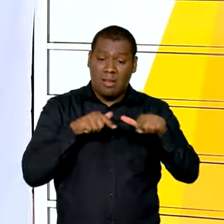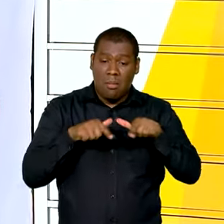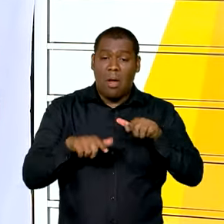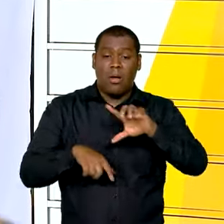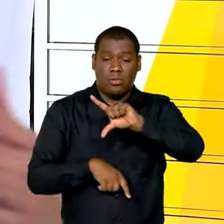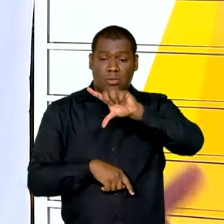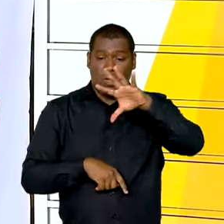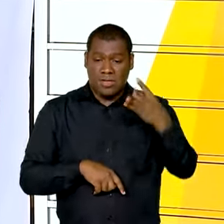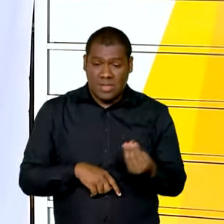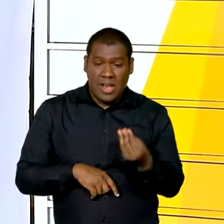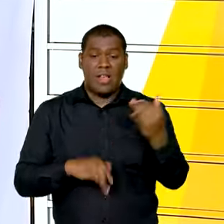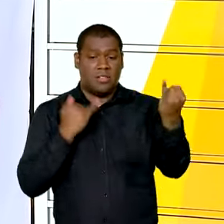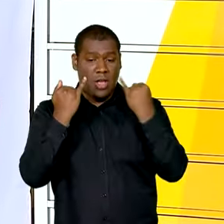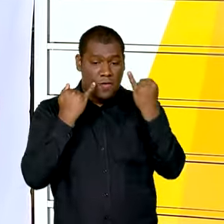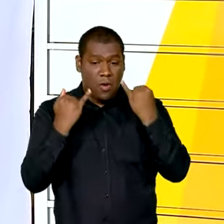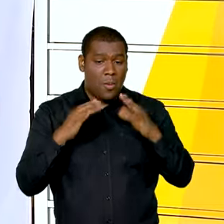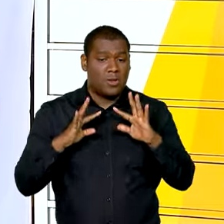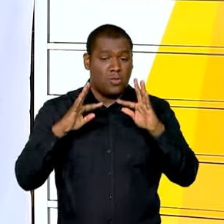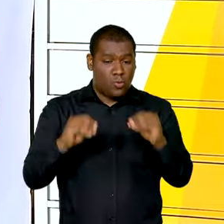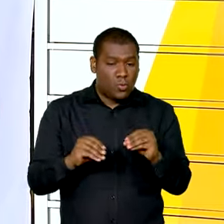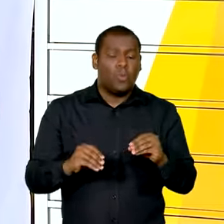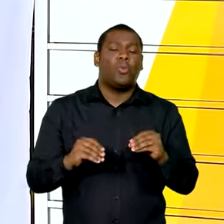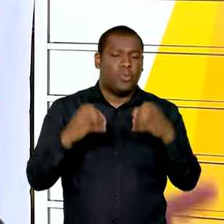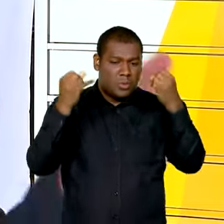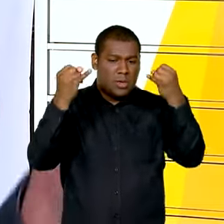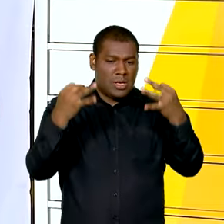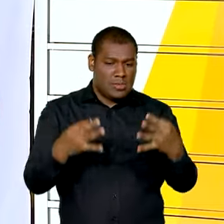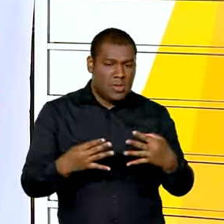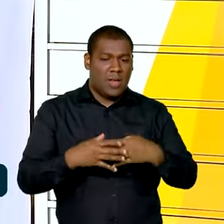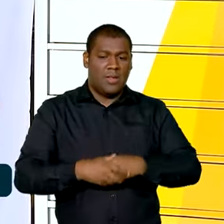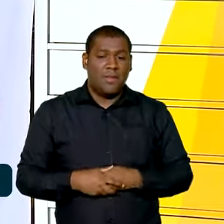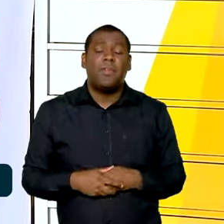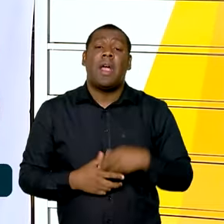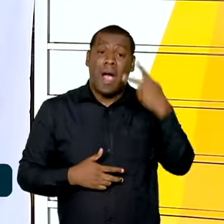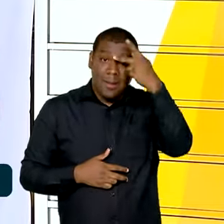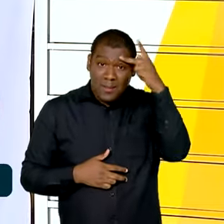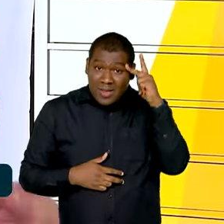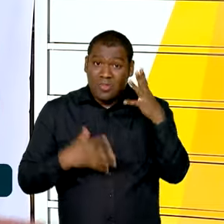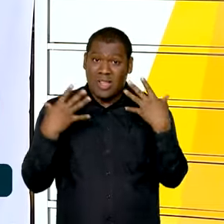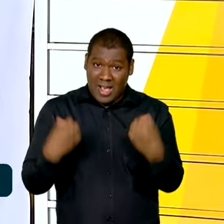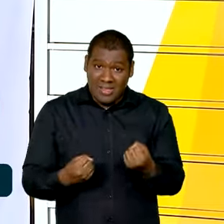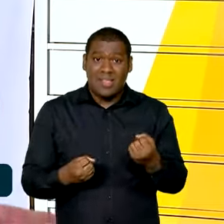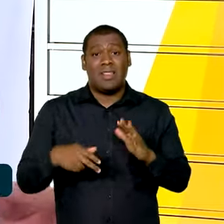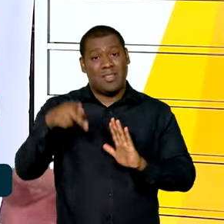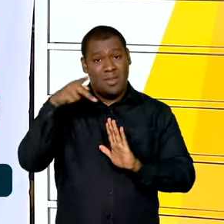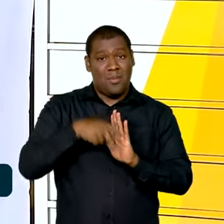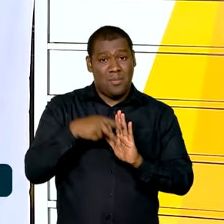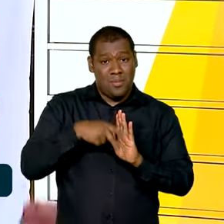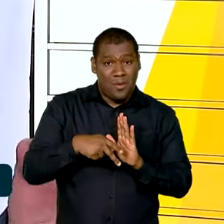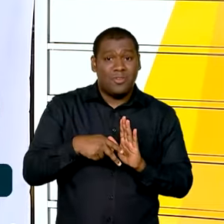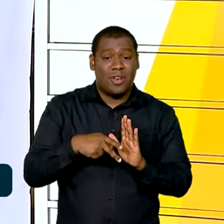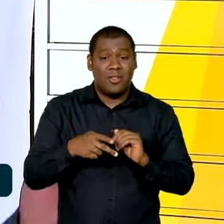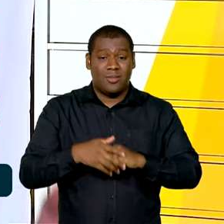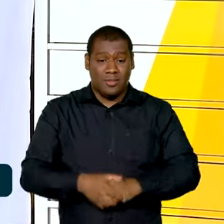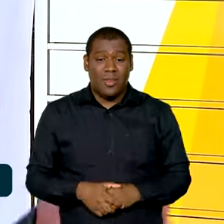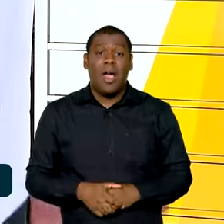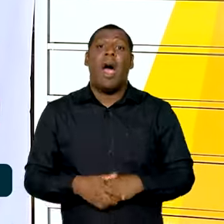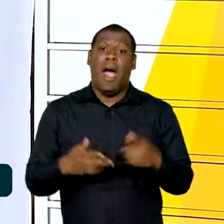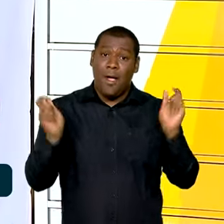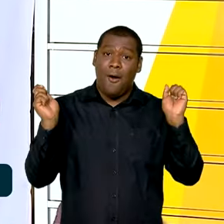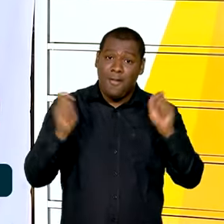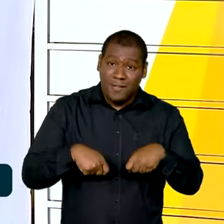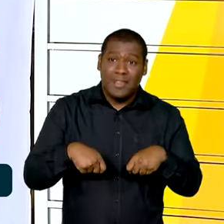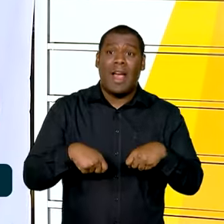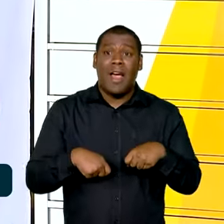tipo de informação e tentam ao máximo fazer com que as pessoas adiram a esse programa que ele pode ter inclusive 96